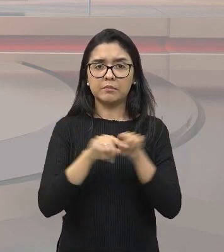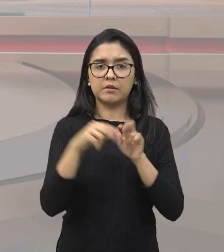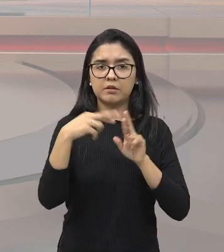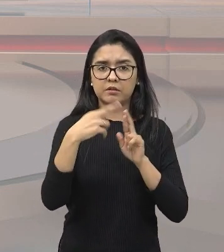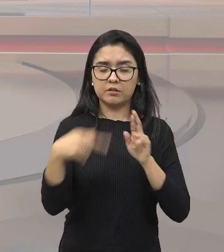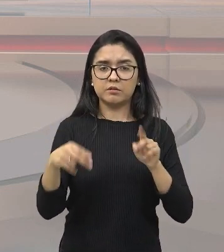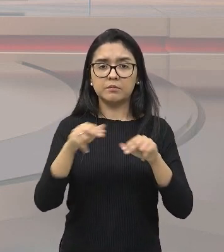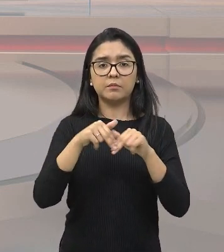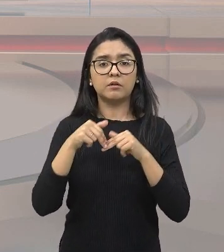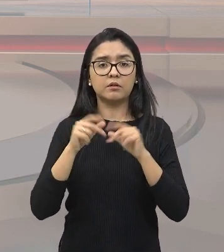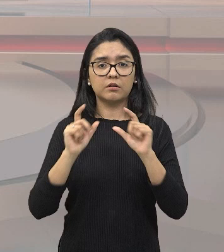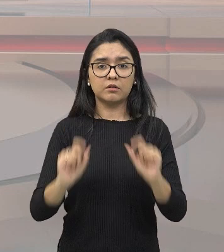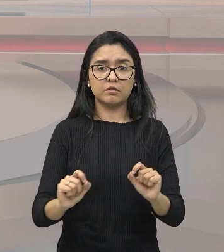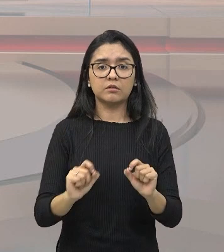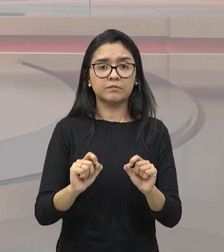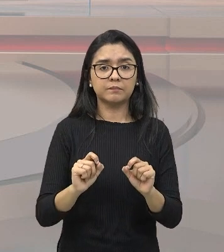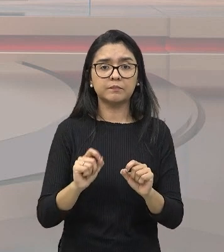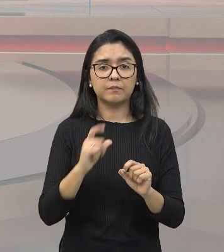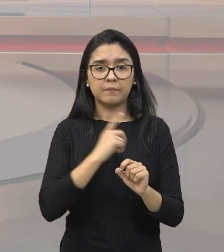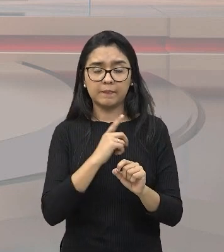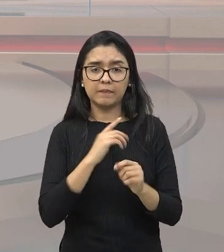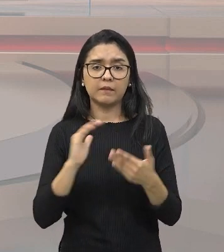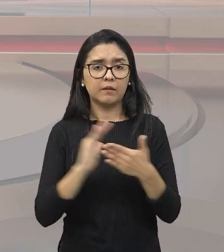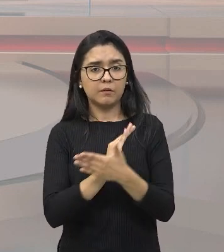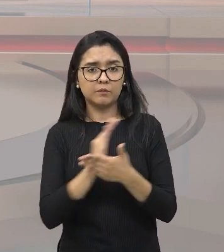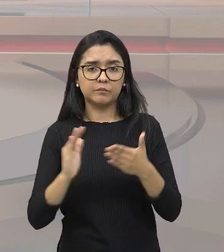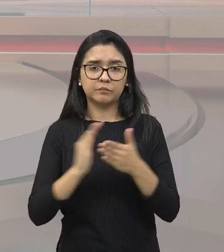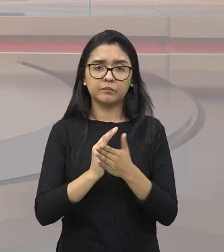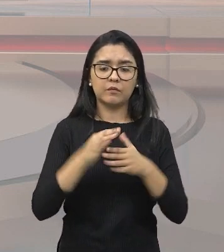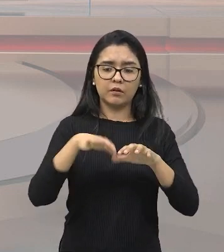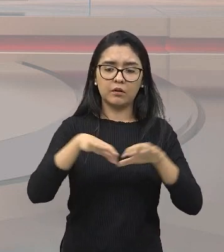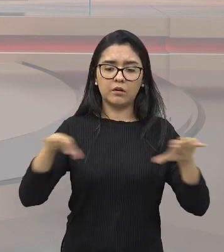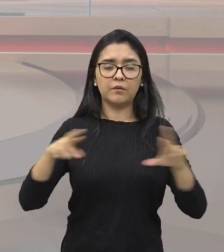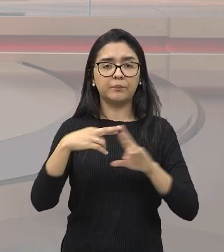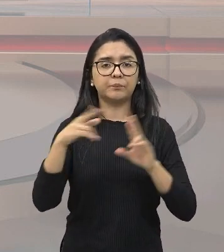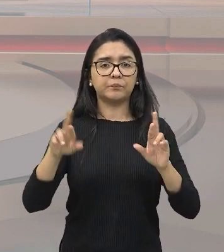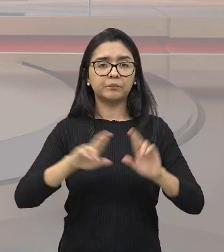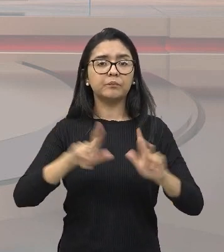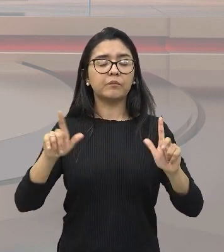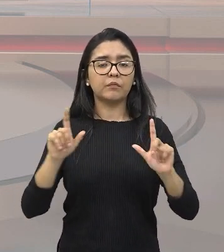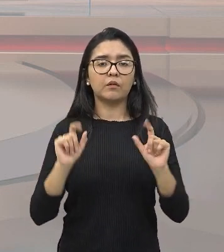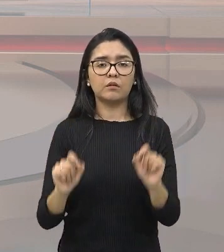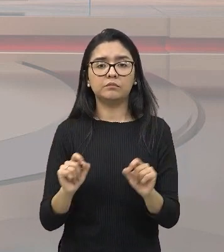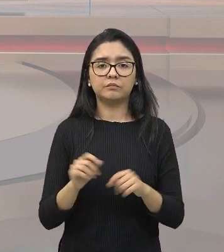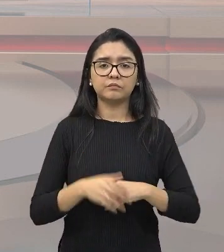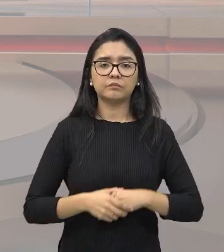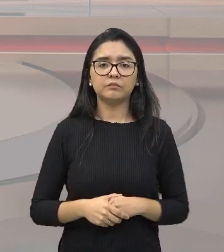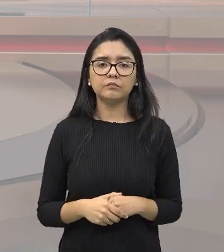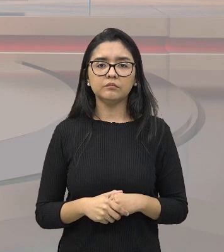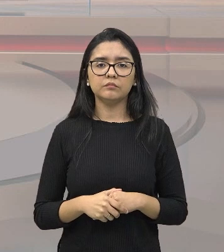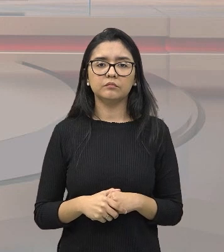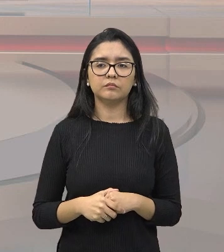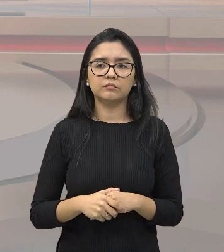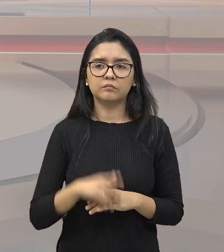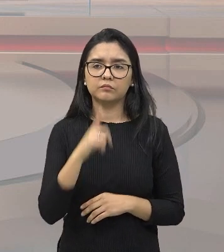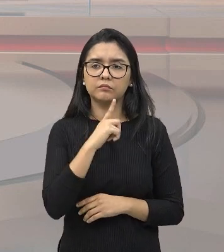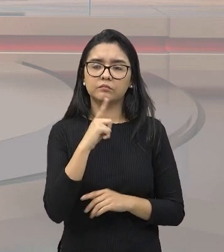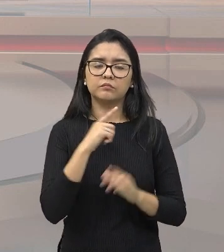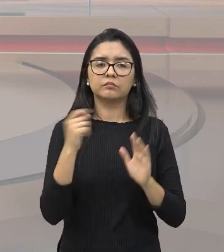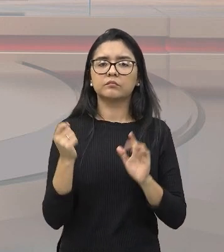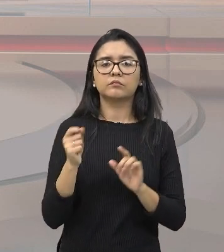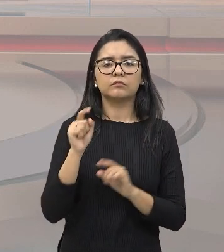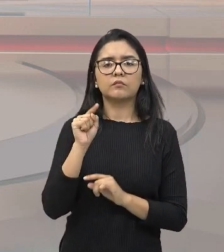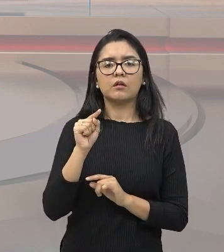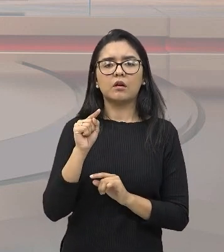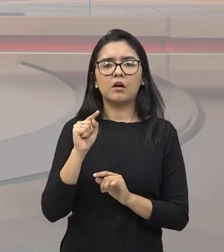do pessoal da Cachimira é islâmico, o outro também é hindu, nós vamos ter a Cachimira sendo ali observada como um ponto estratégico, um